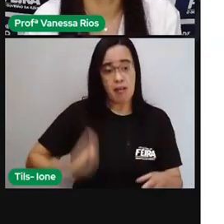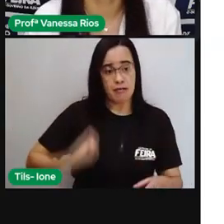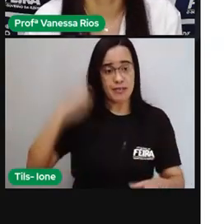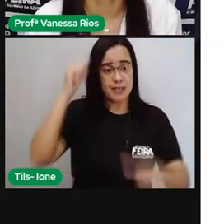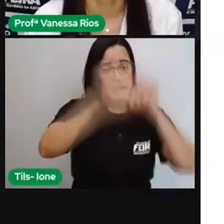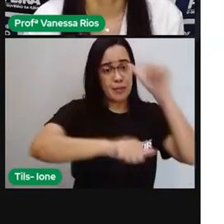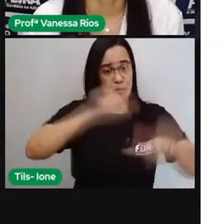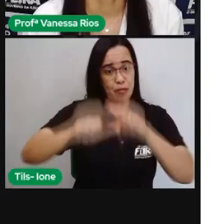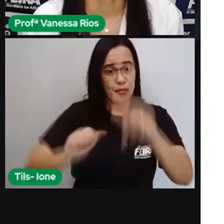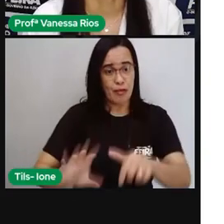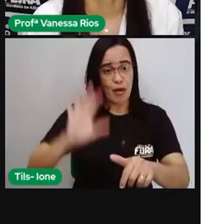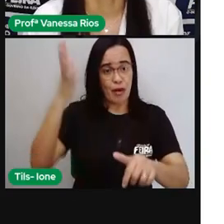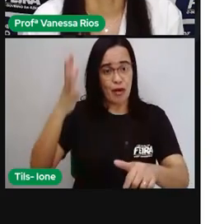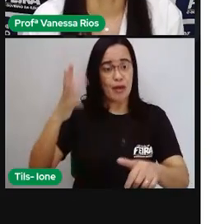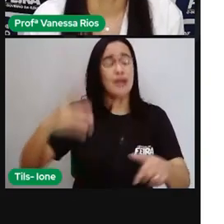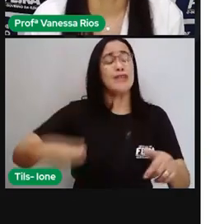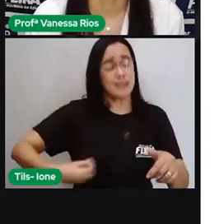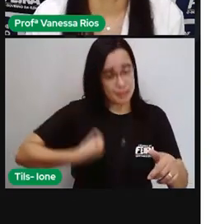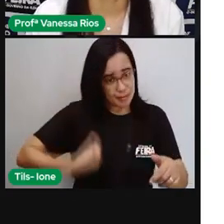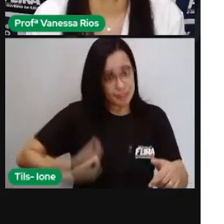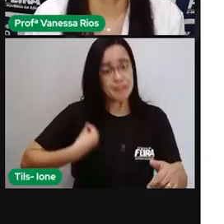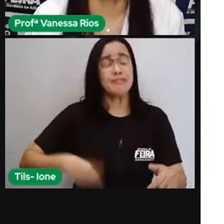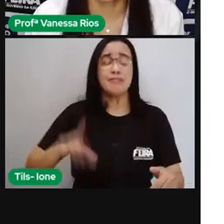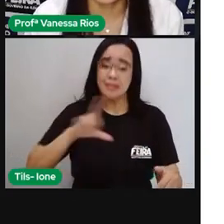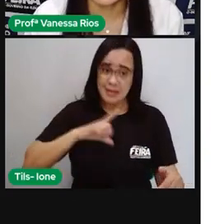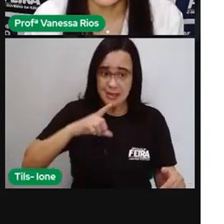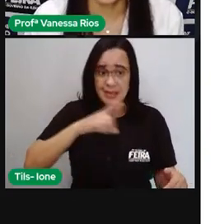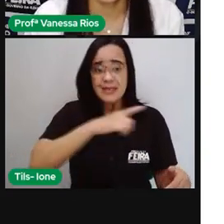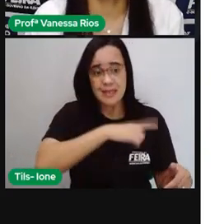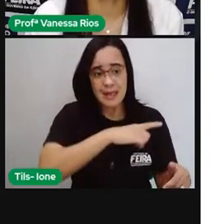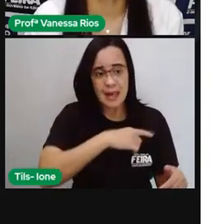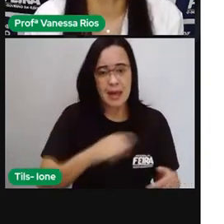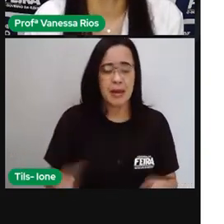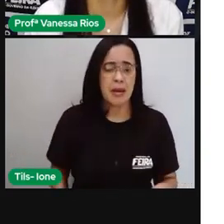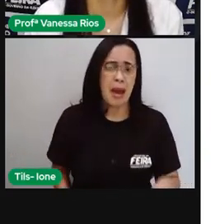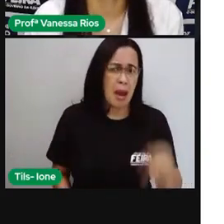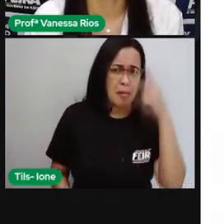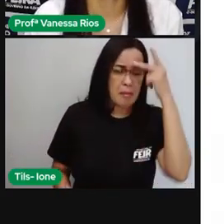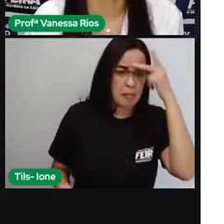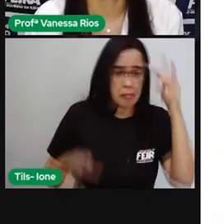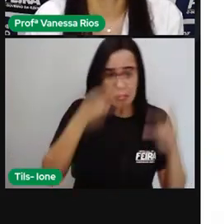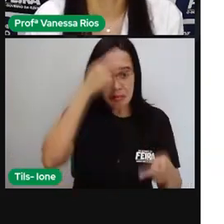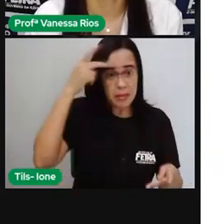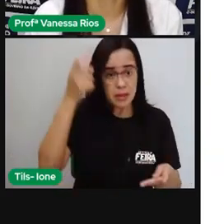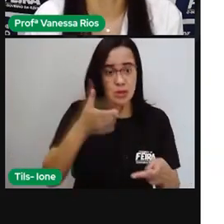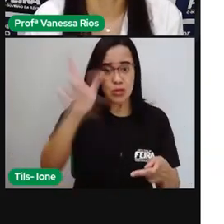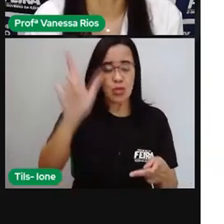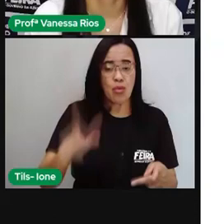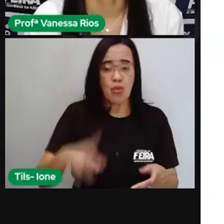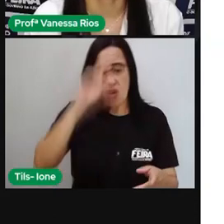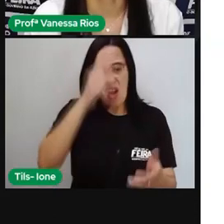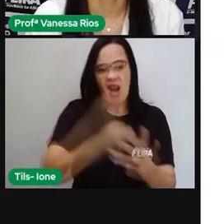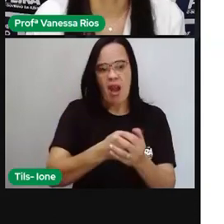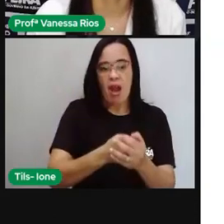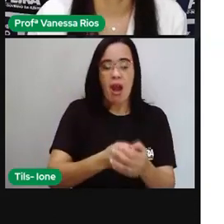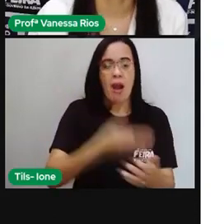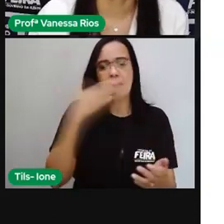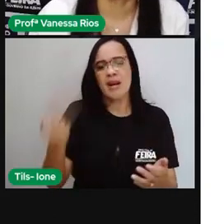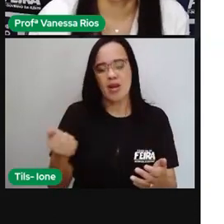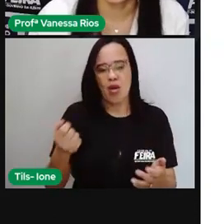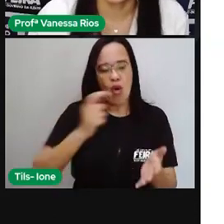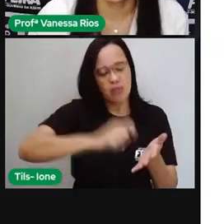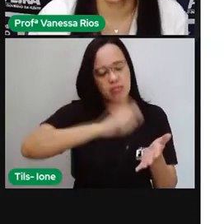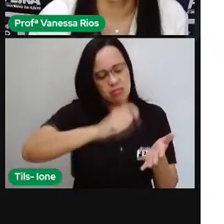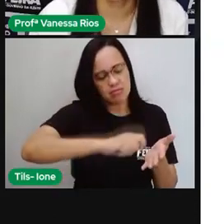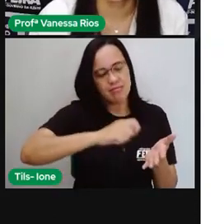profissão e que outras pessoas decidem né escrever as biografias dessas pessoas mas antes de